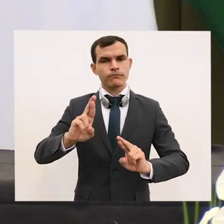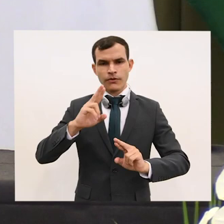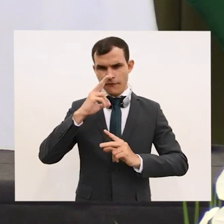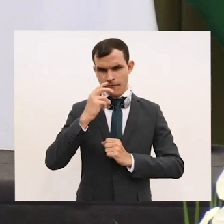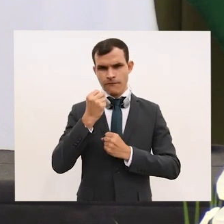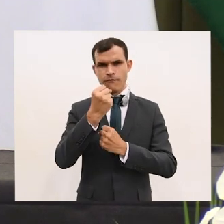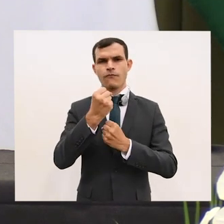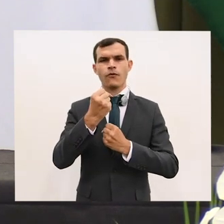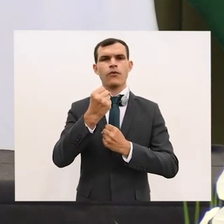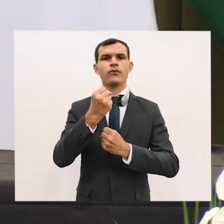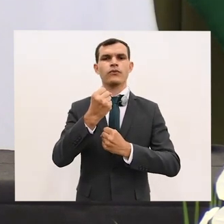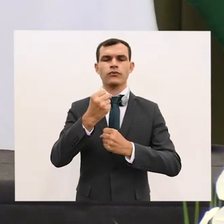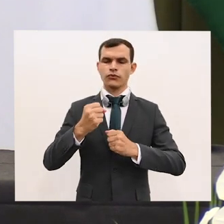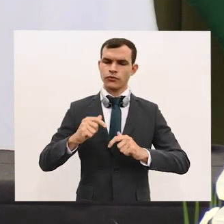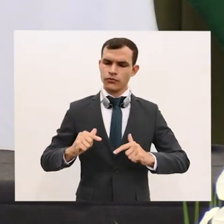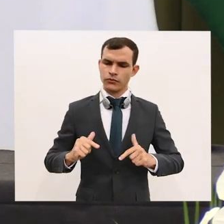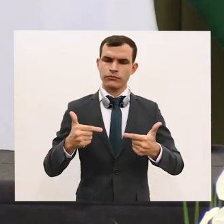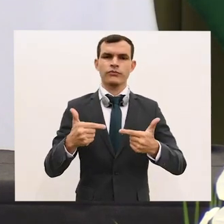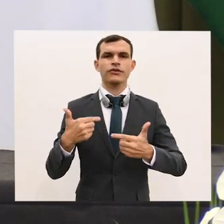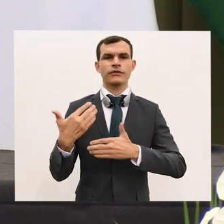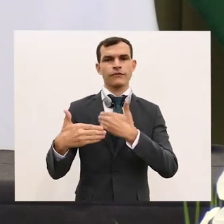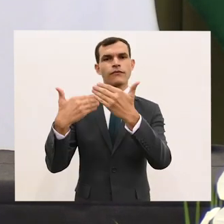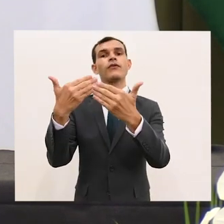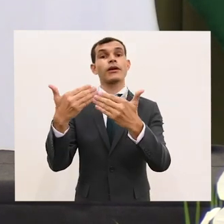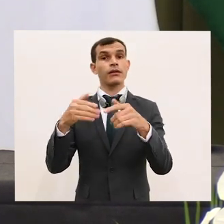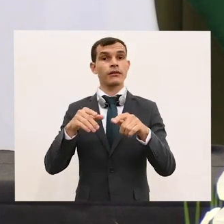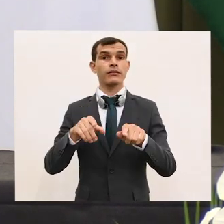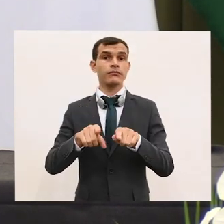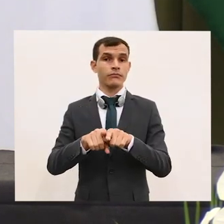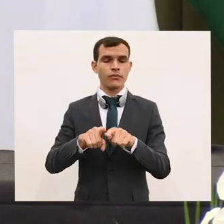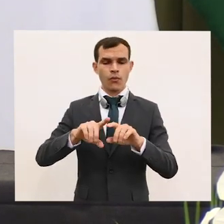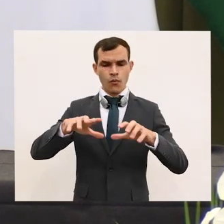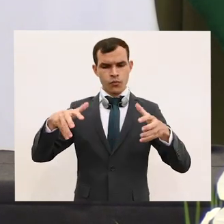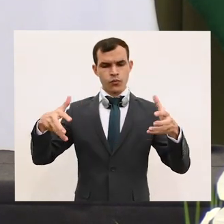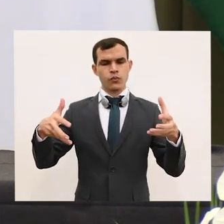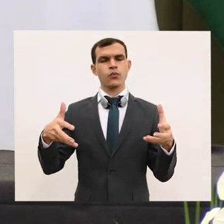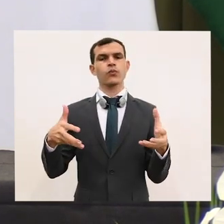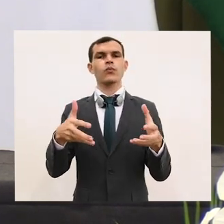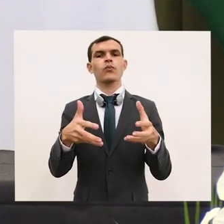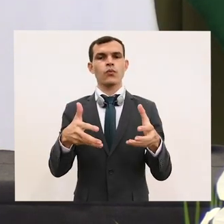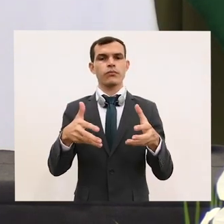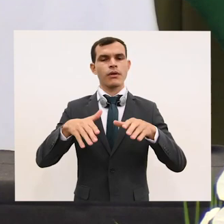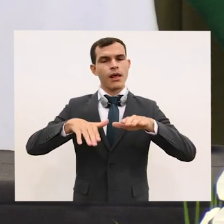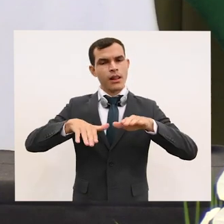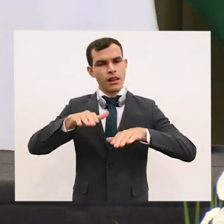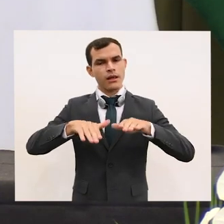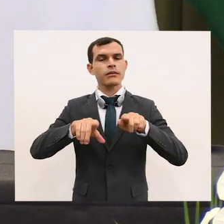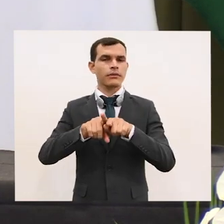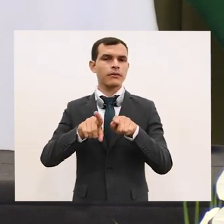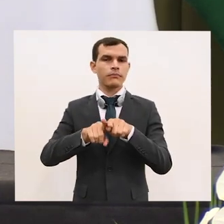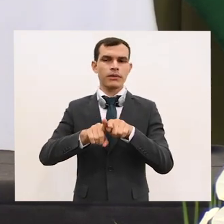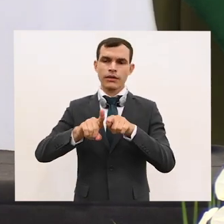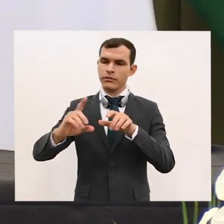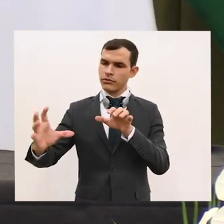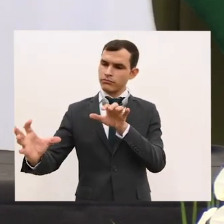indutor de desenvolvimento e de uma ordem internacional que seja mais estável e inclusiva. Muito obrigado.